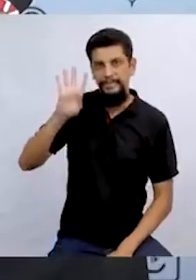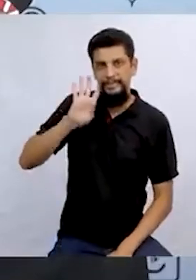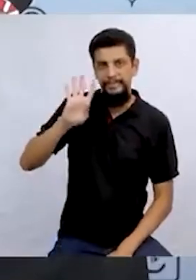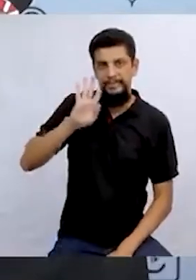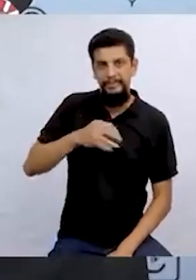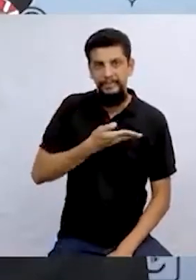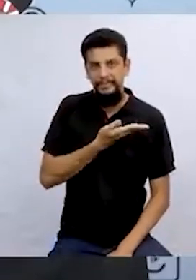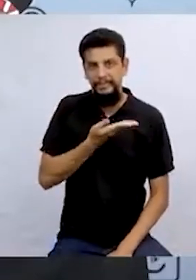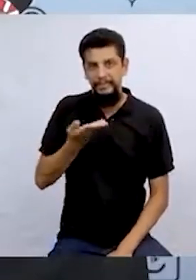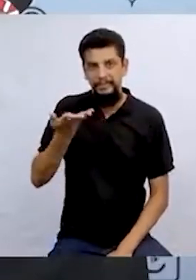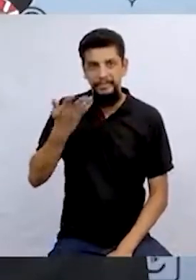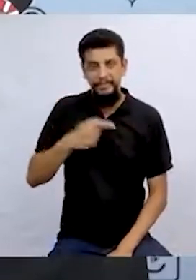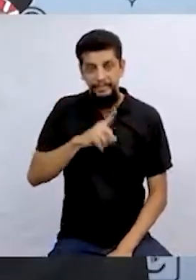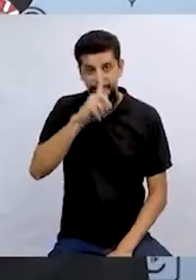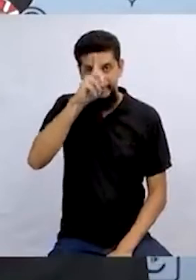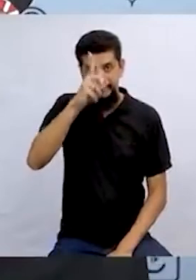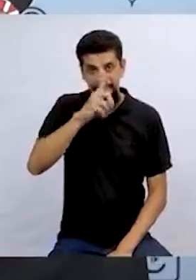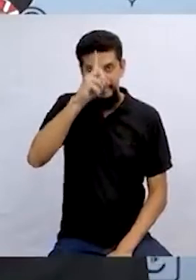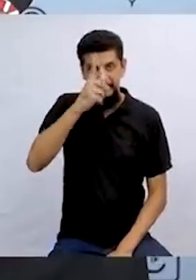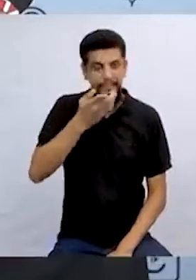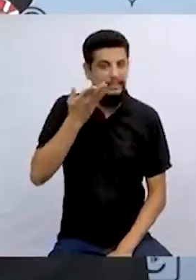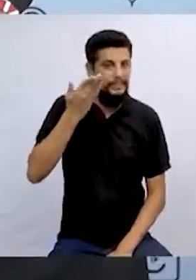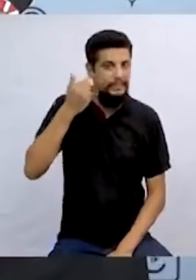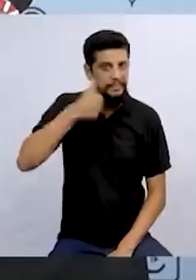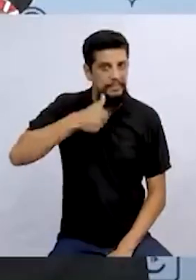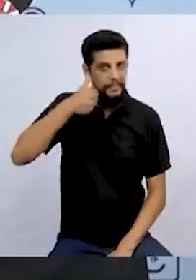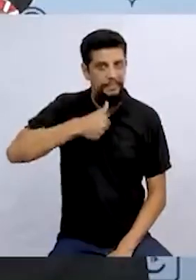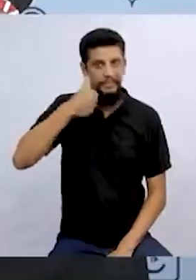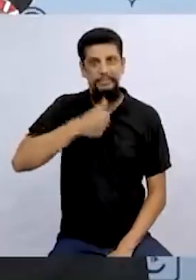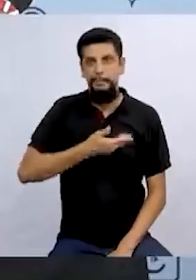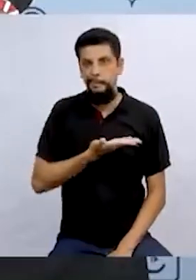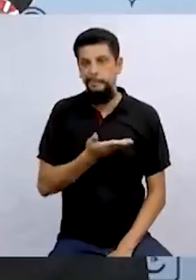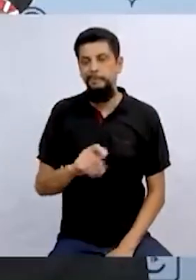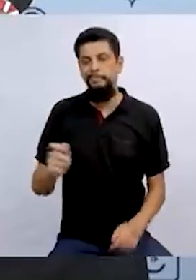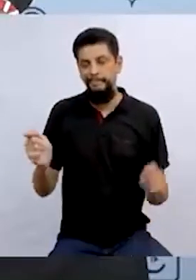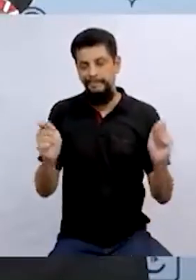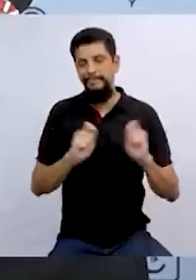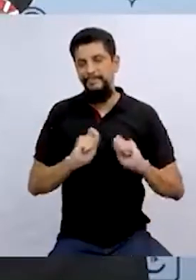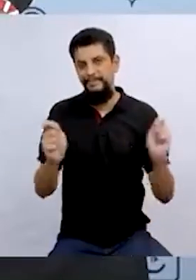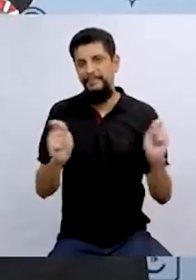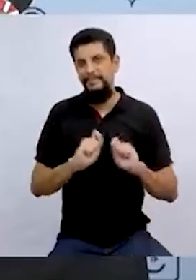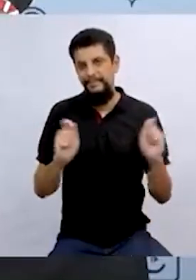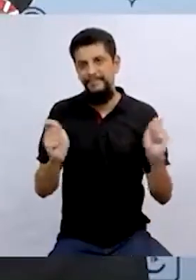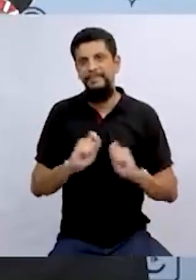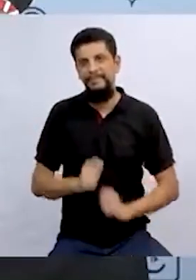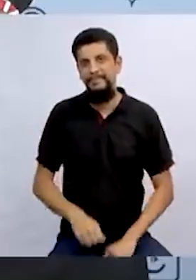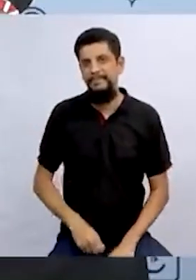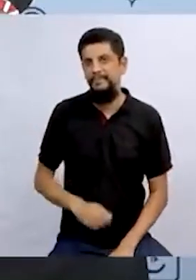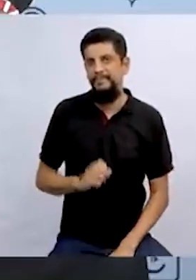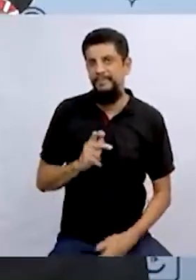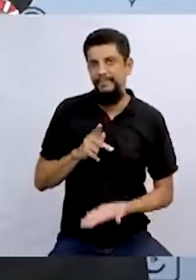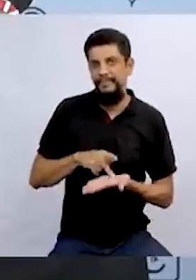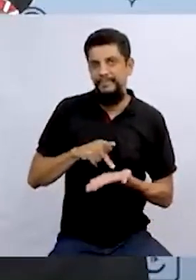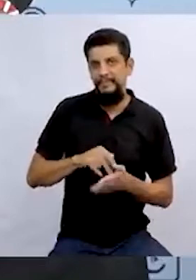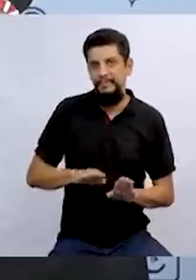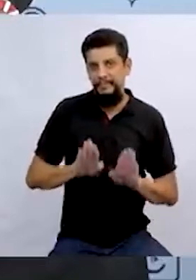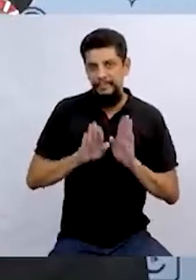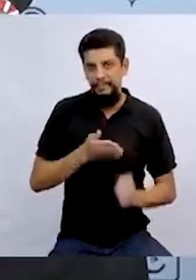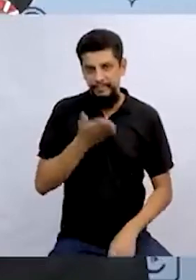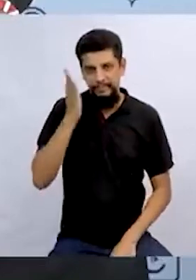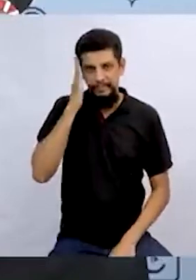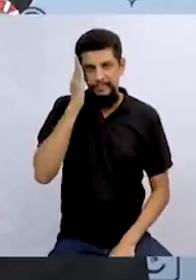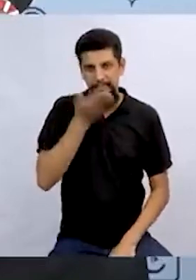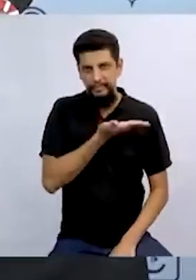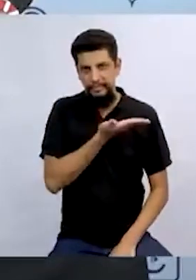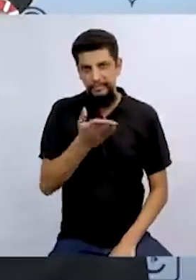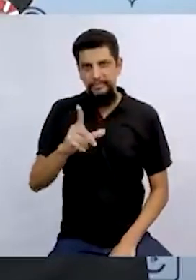Que bacana! Como são criativas essas meninas, né? Adorei, adorei mesmo. Mas eu